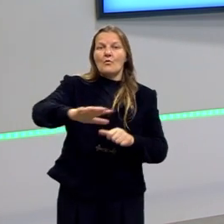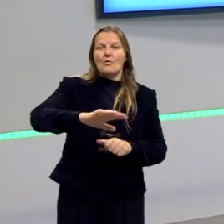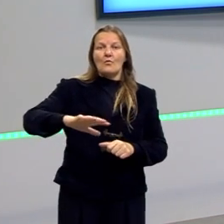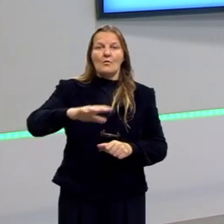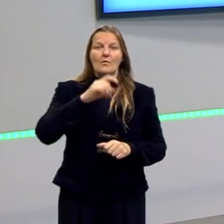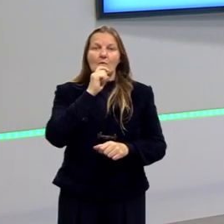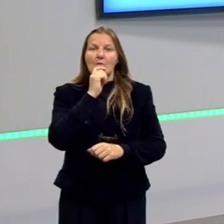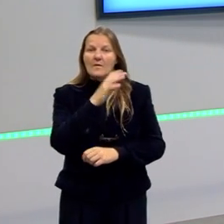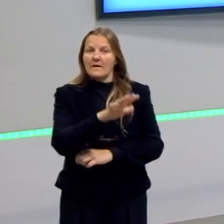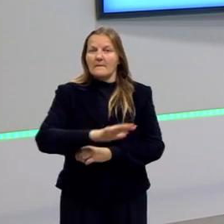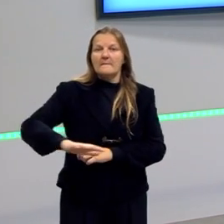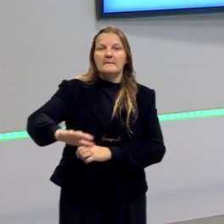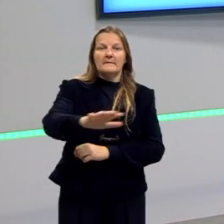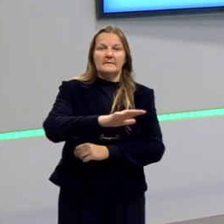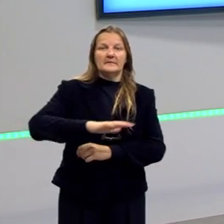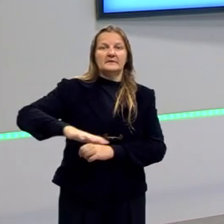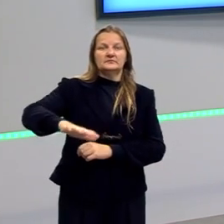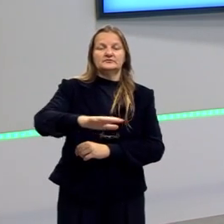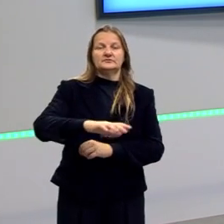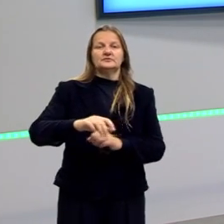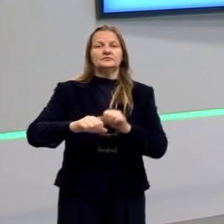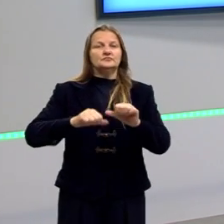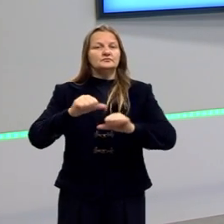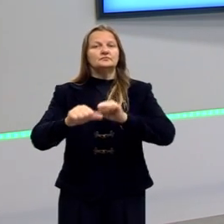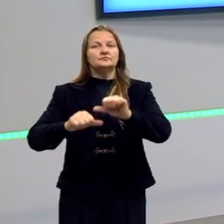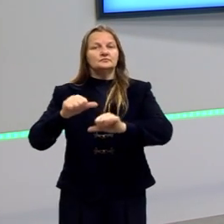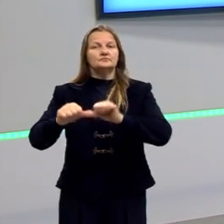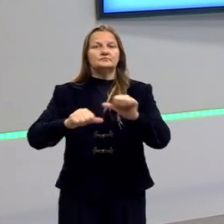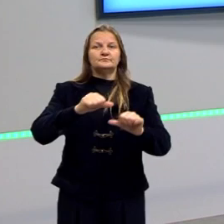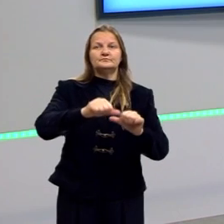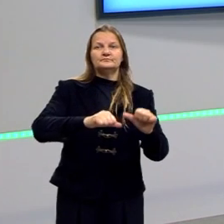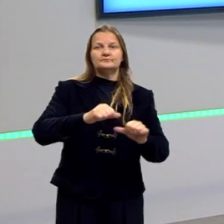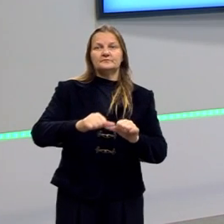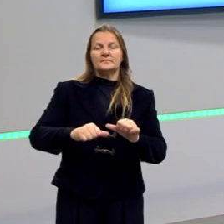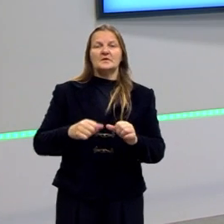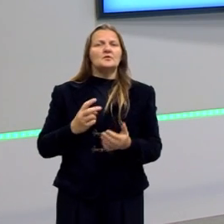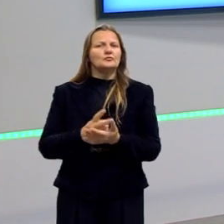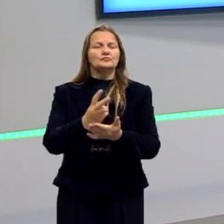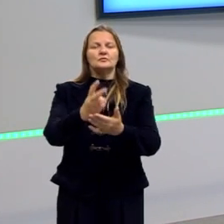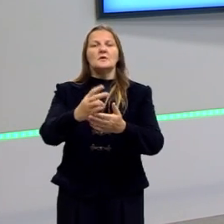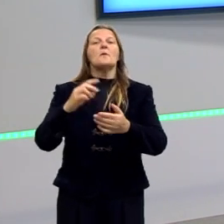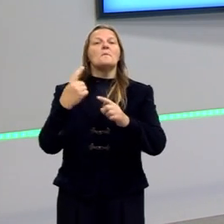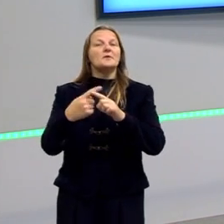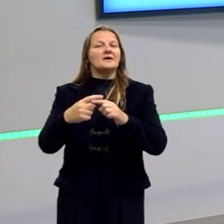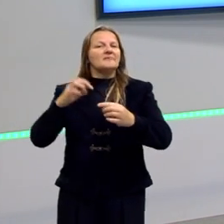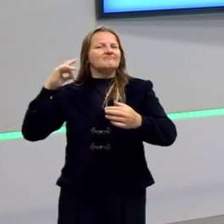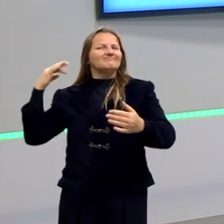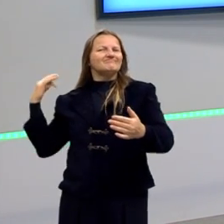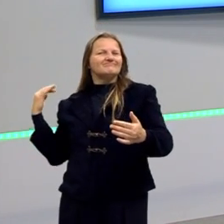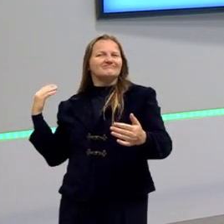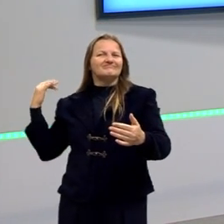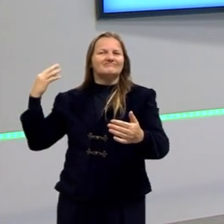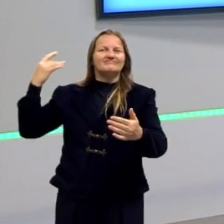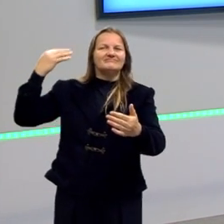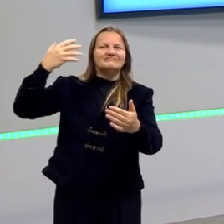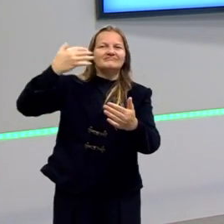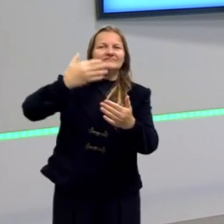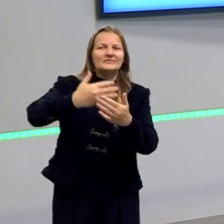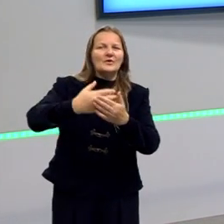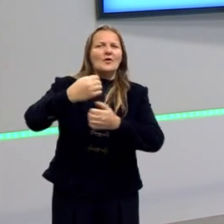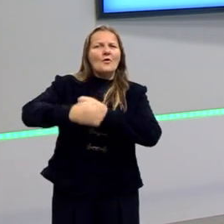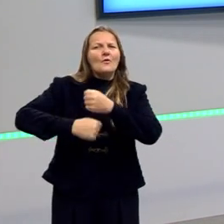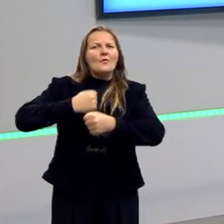se transforma, Ele tá em constante transformação, também ao longo do tempo, ao longo dos anos,